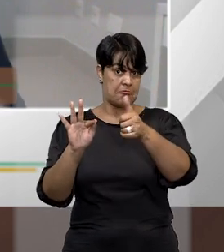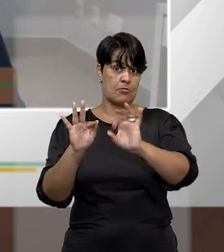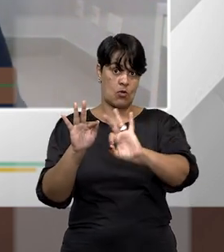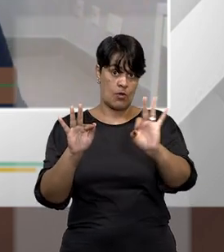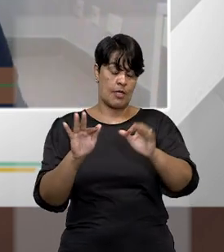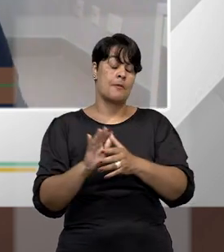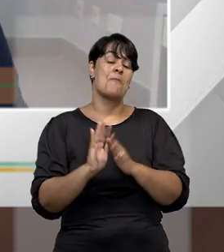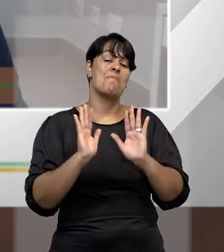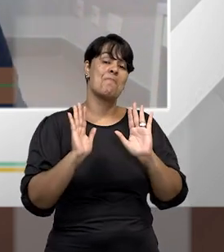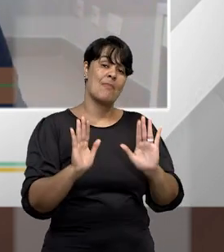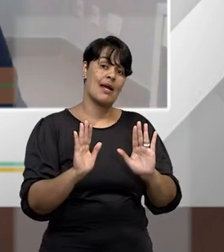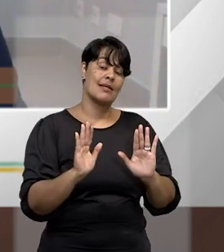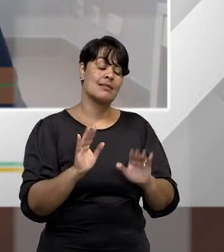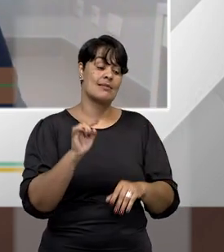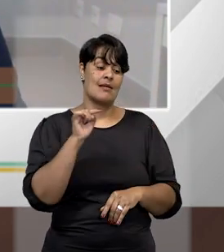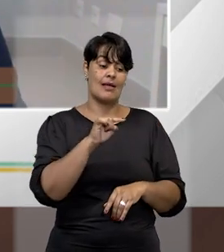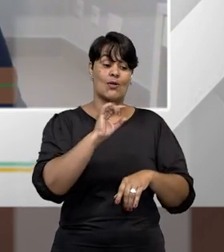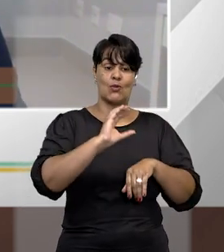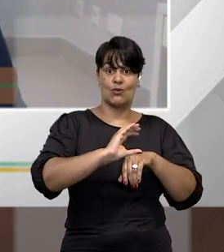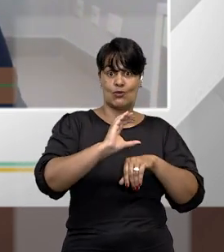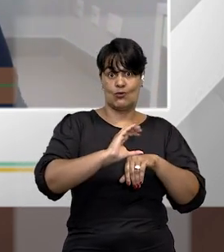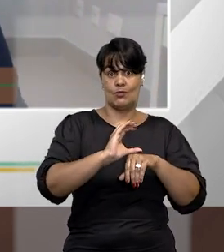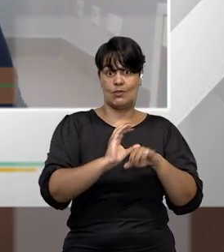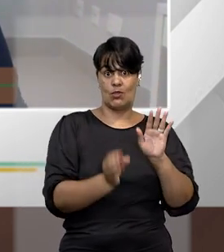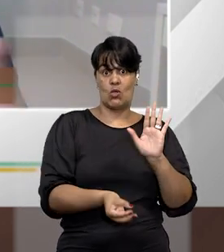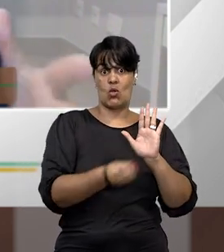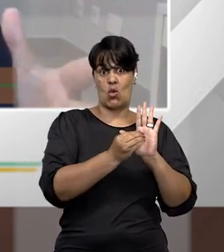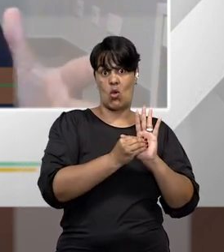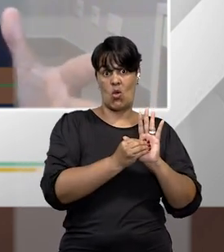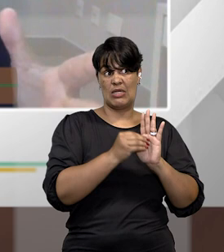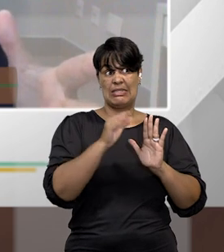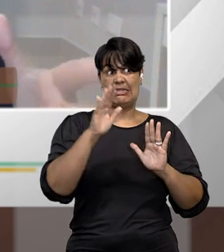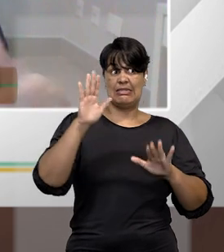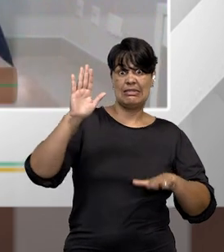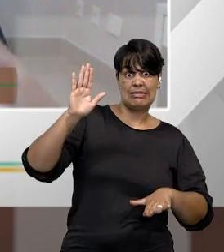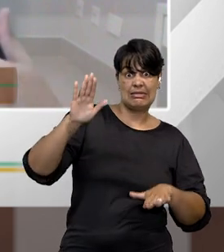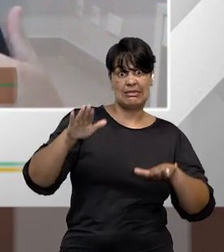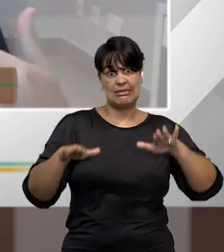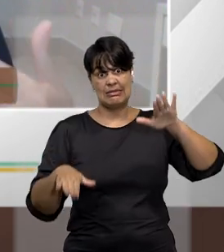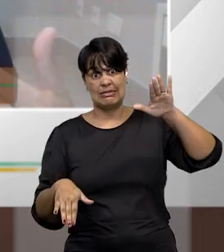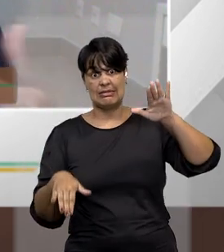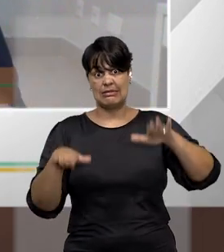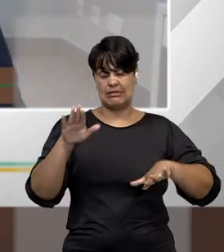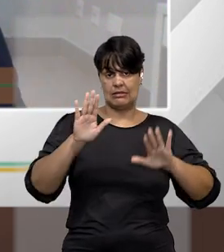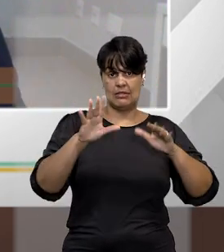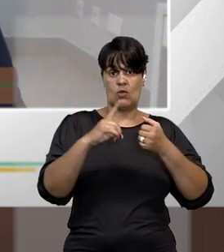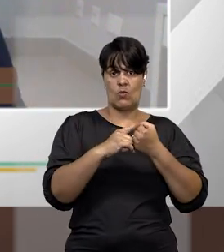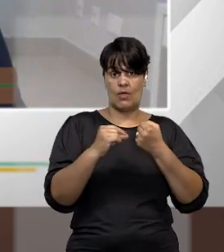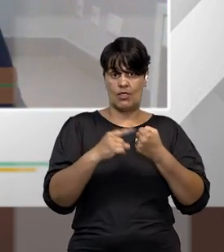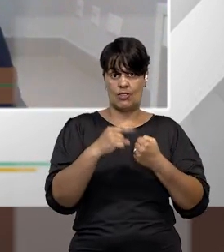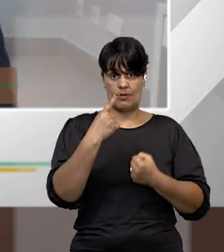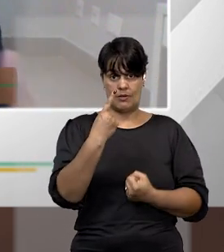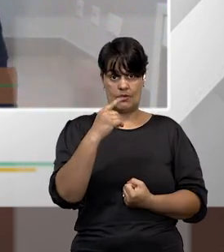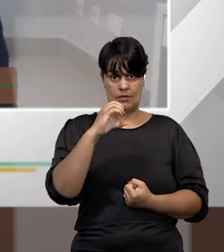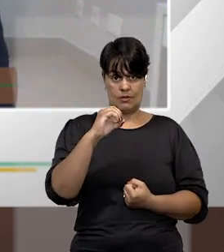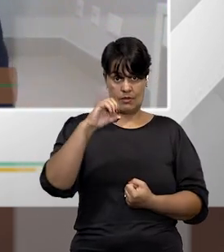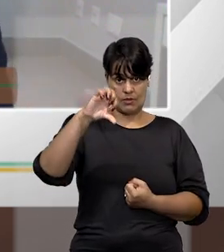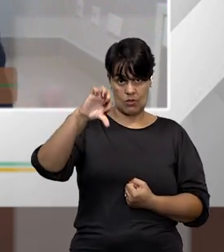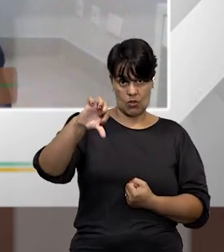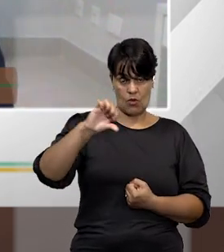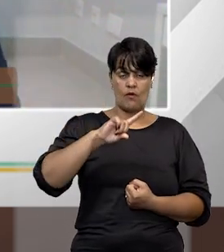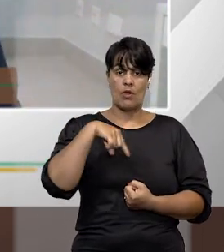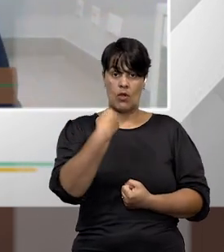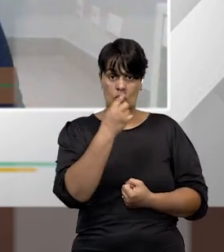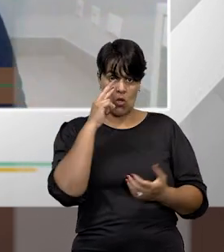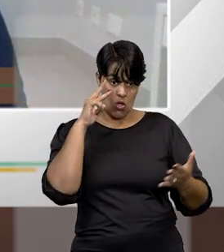que a nossa Constituição Federal é um pouco oscilante, mas no artigo 109 nós conseguimos extrair que, no artigo 109 da